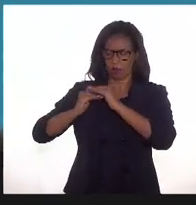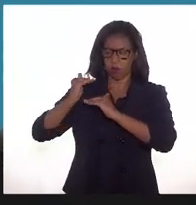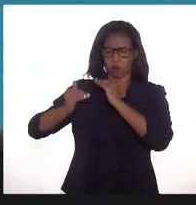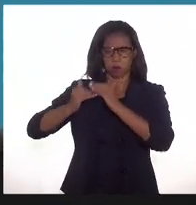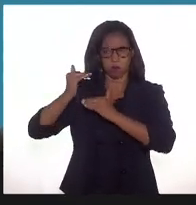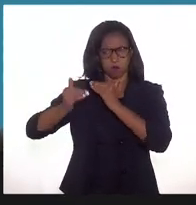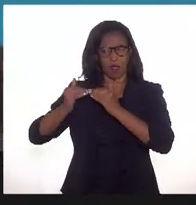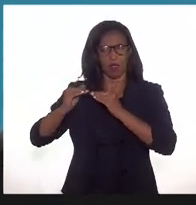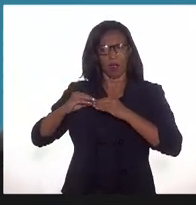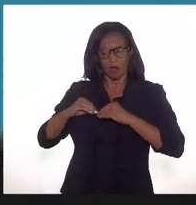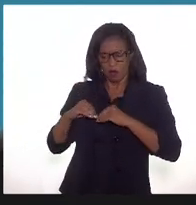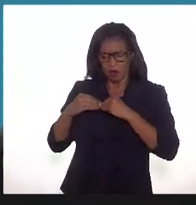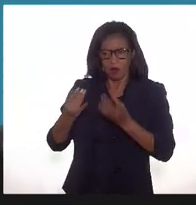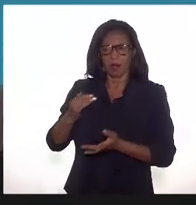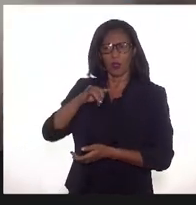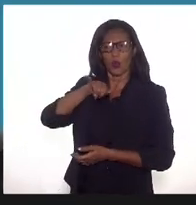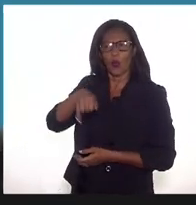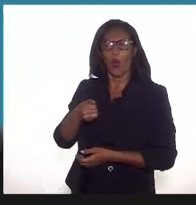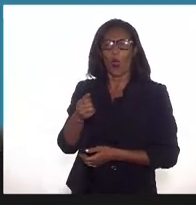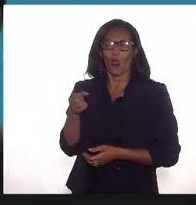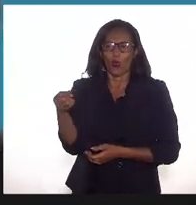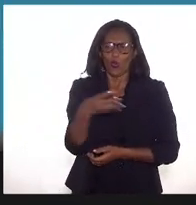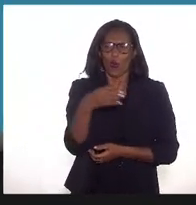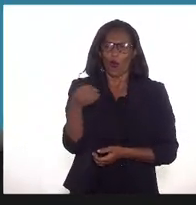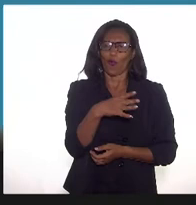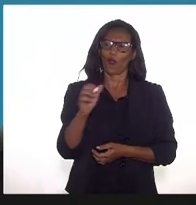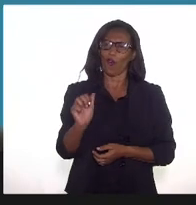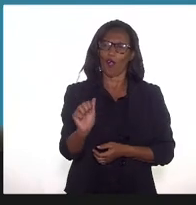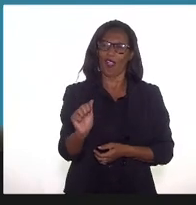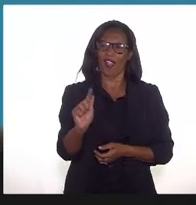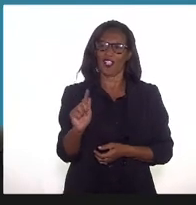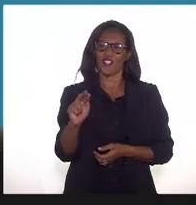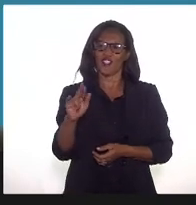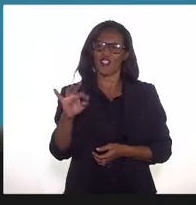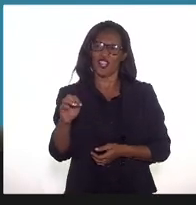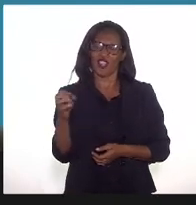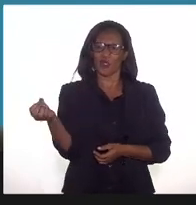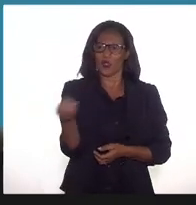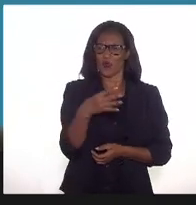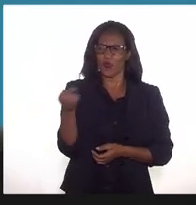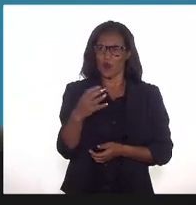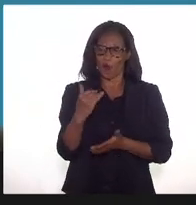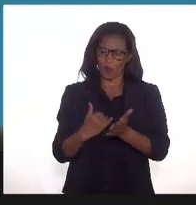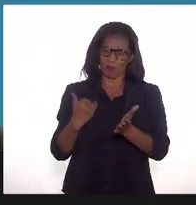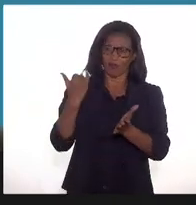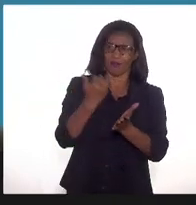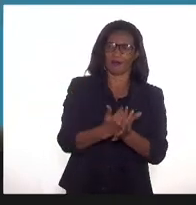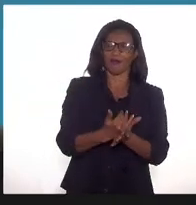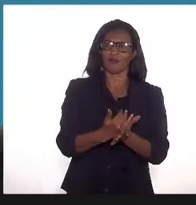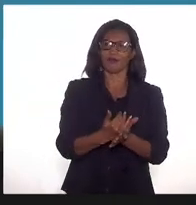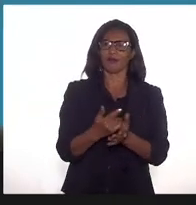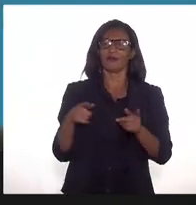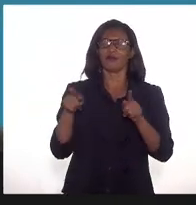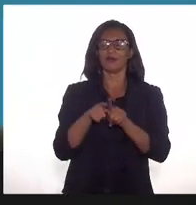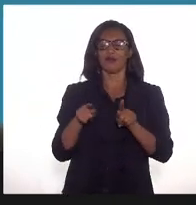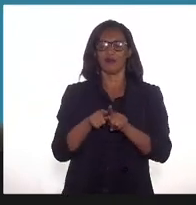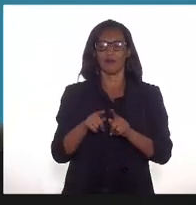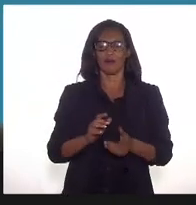abrindo a possibilidade desses novos agentes chegarem no mercado e trazer essa demanda adicional. E a questão